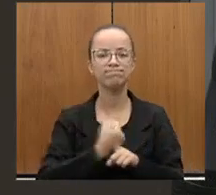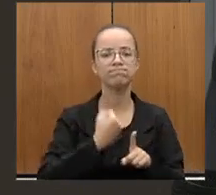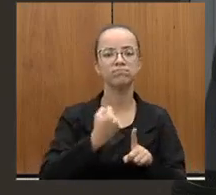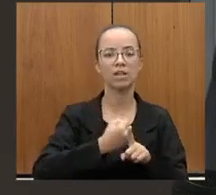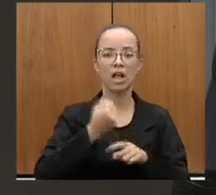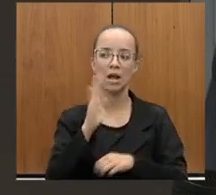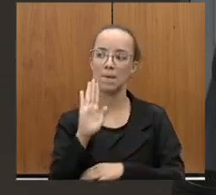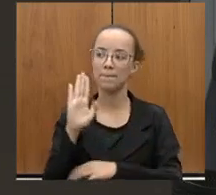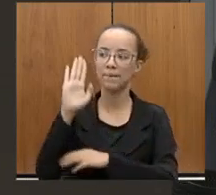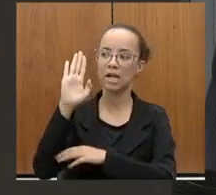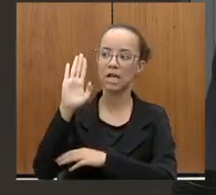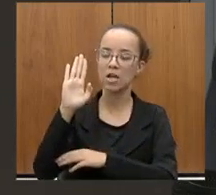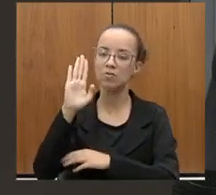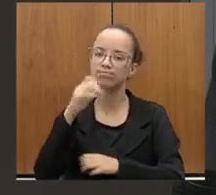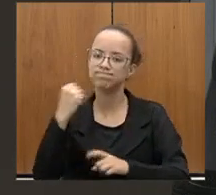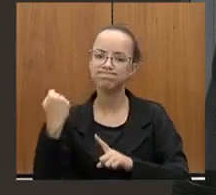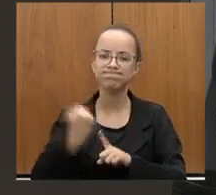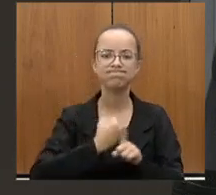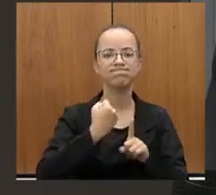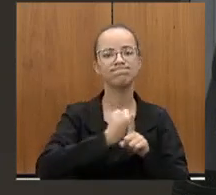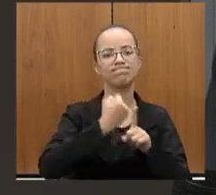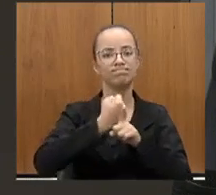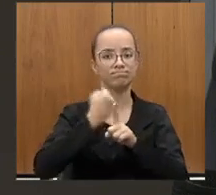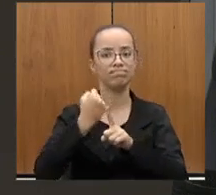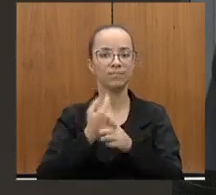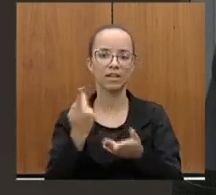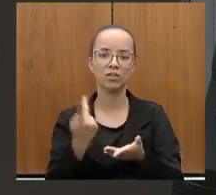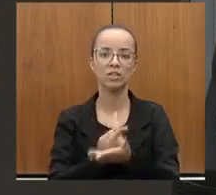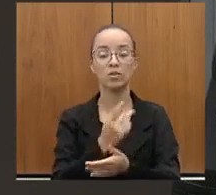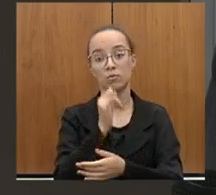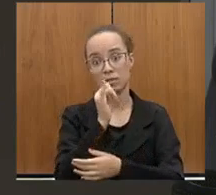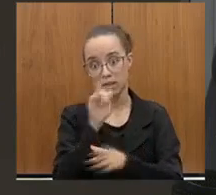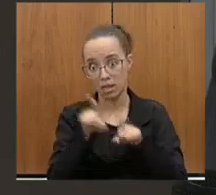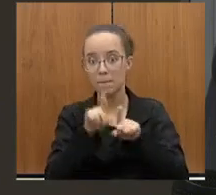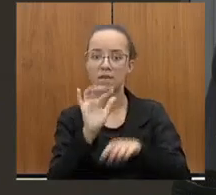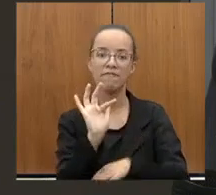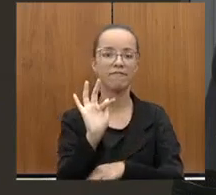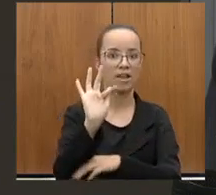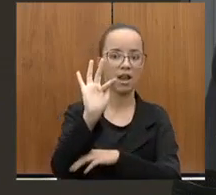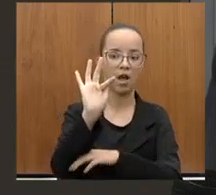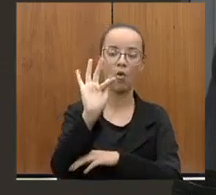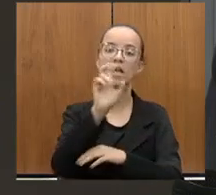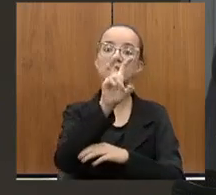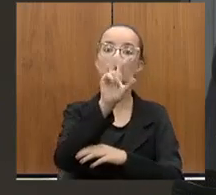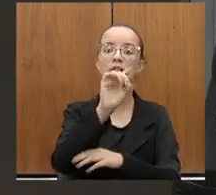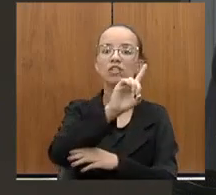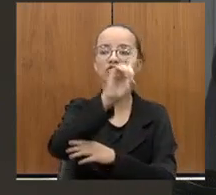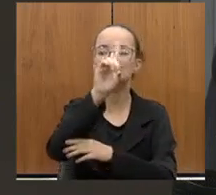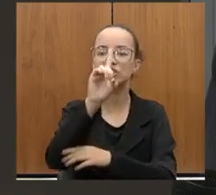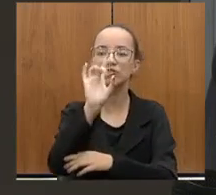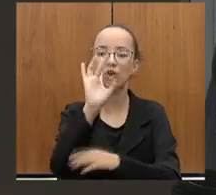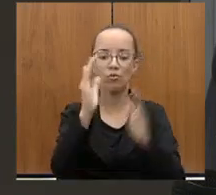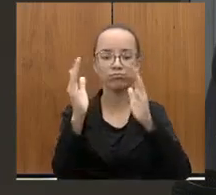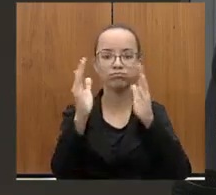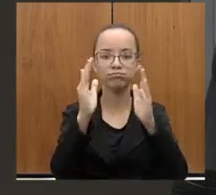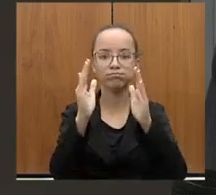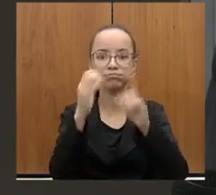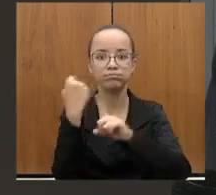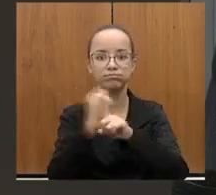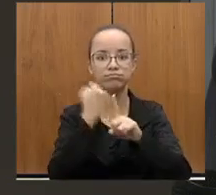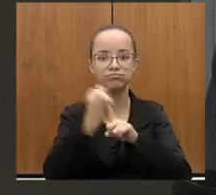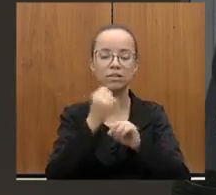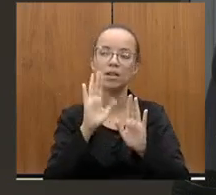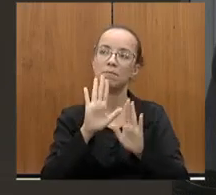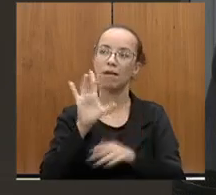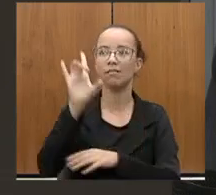com dificuldades também, como a campanha de federal em 50 dias apenas, mas Deus